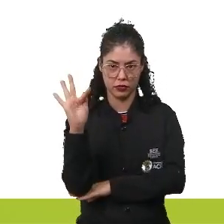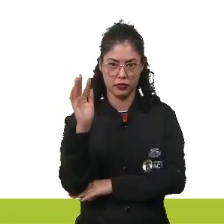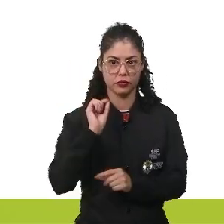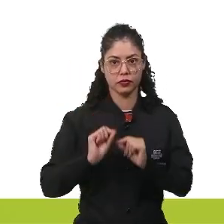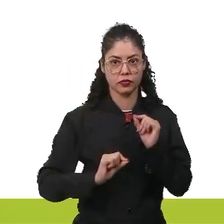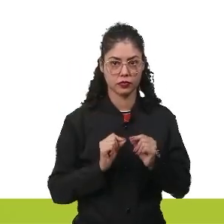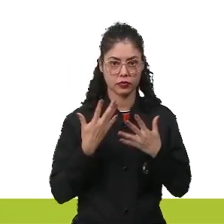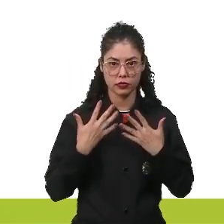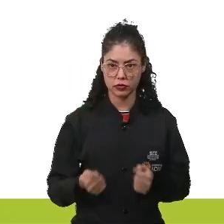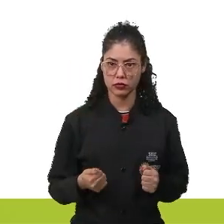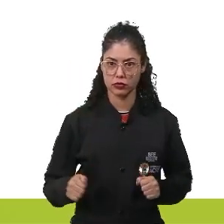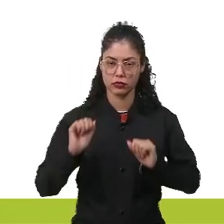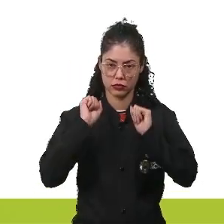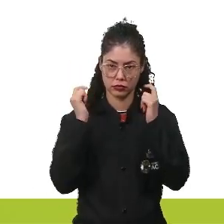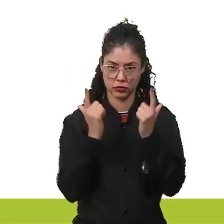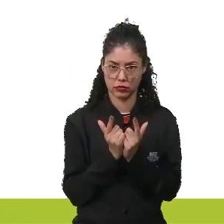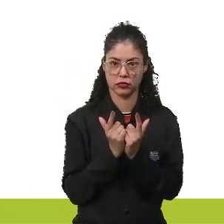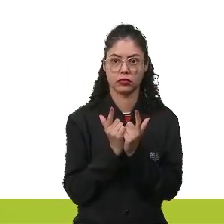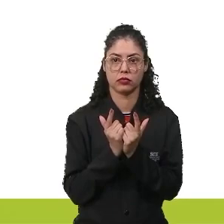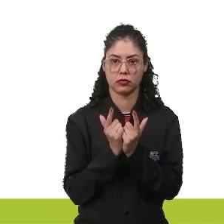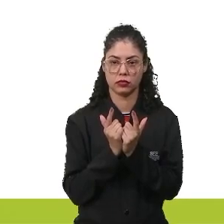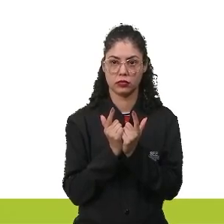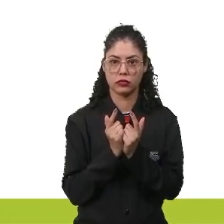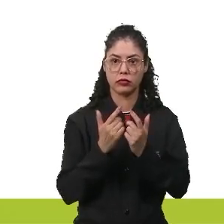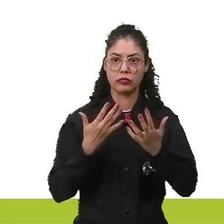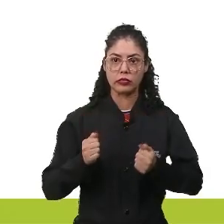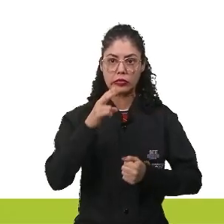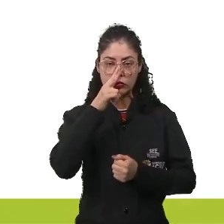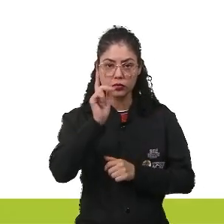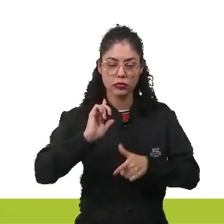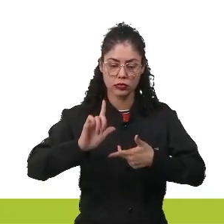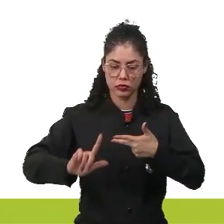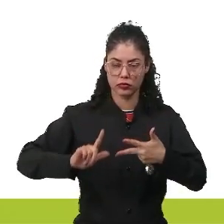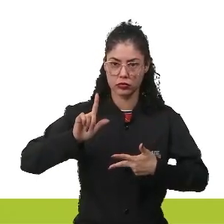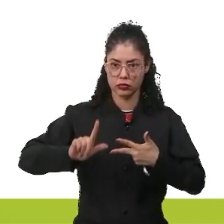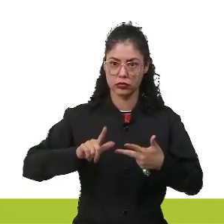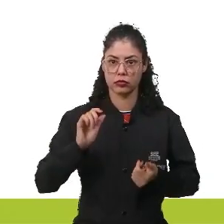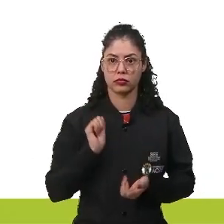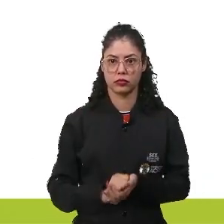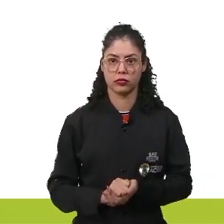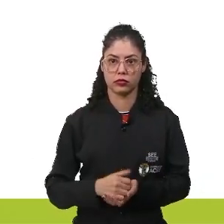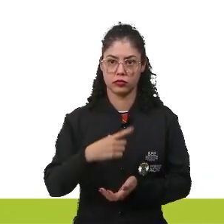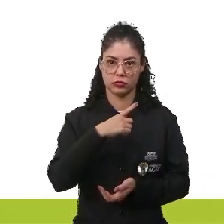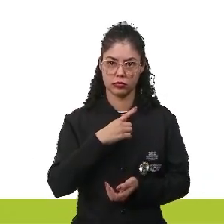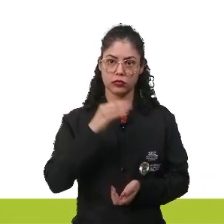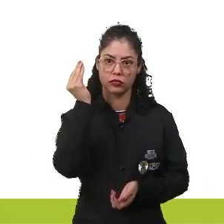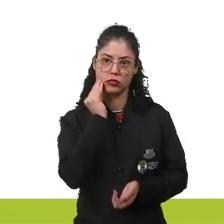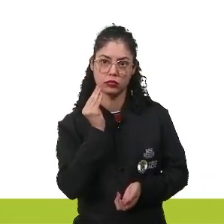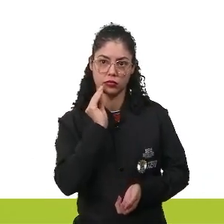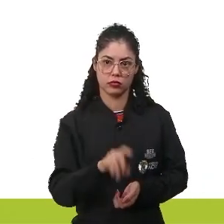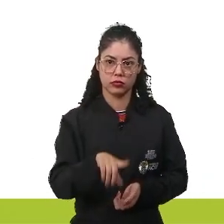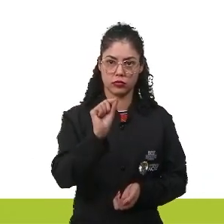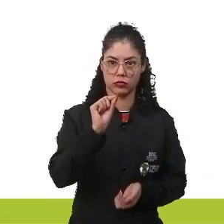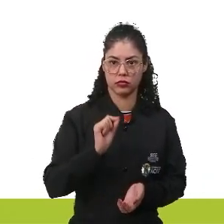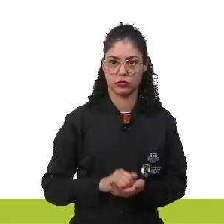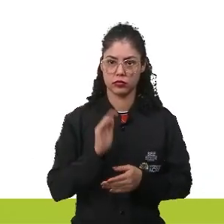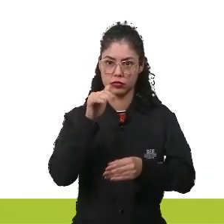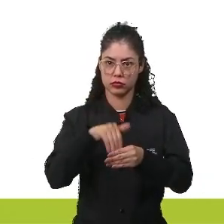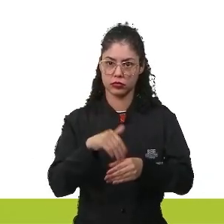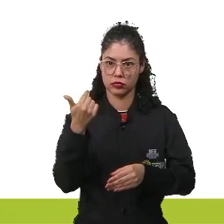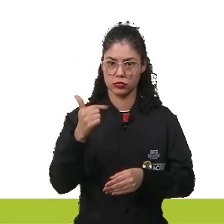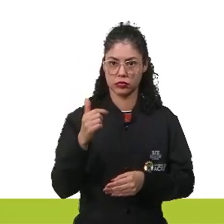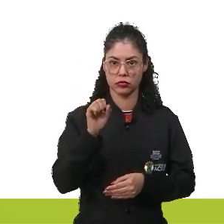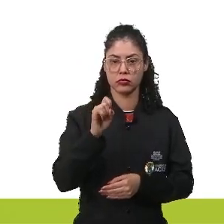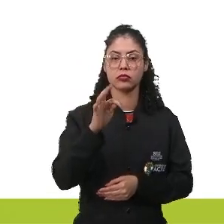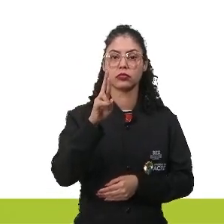onde se assume que a Assembleia assume o poder legislativo, a confirmação dos privilégios do clérido da nobreza, o voto censitário.